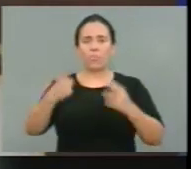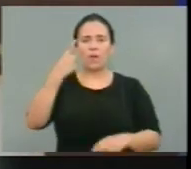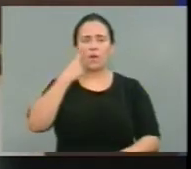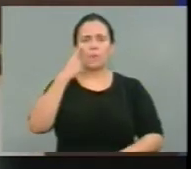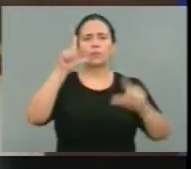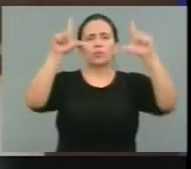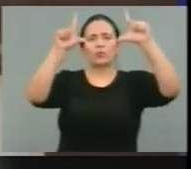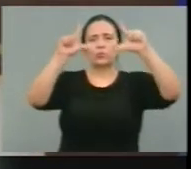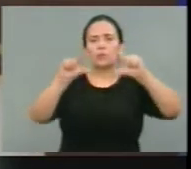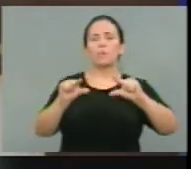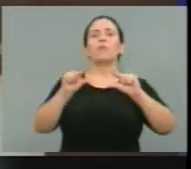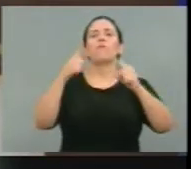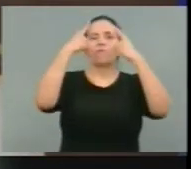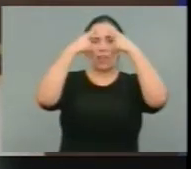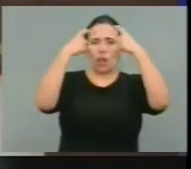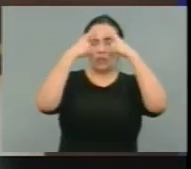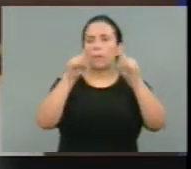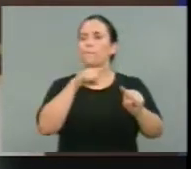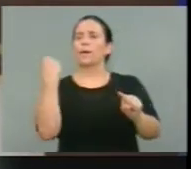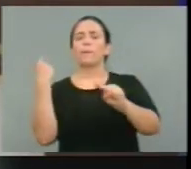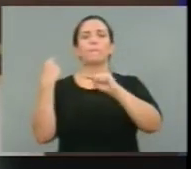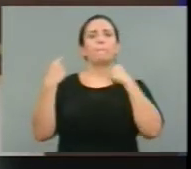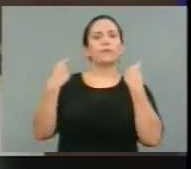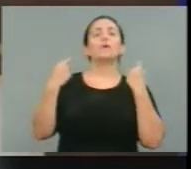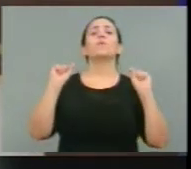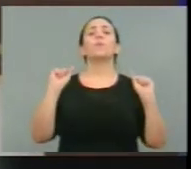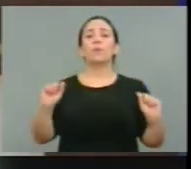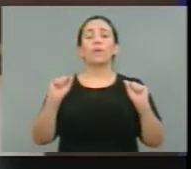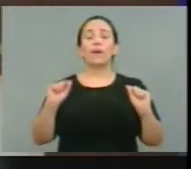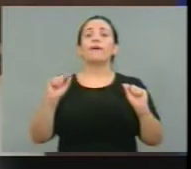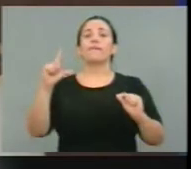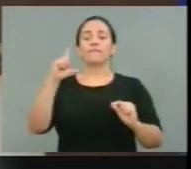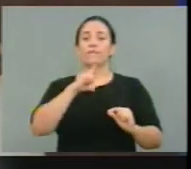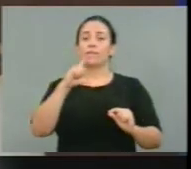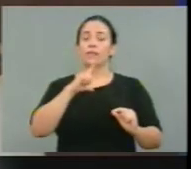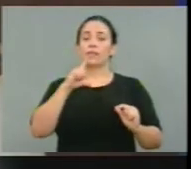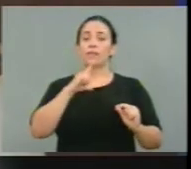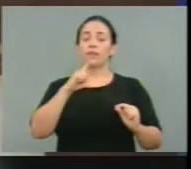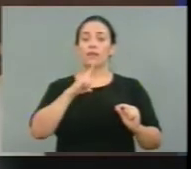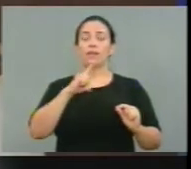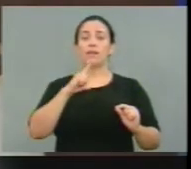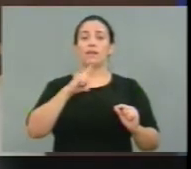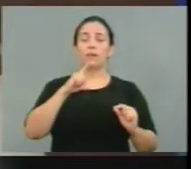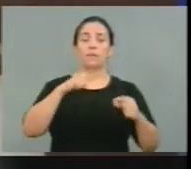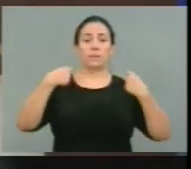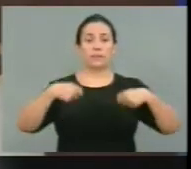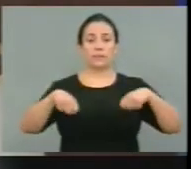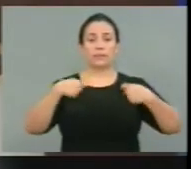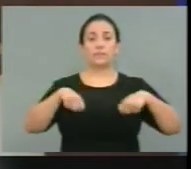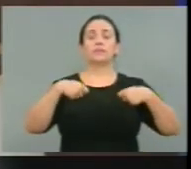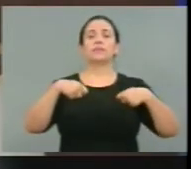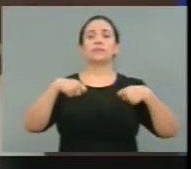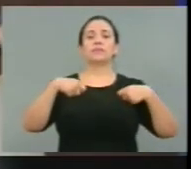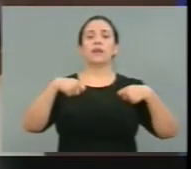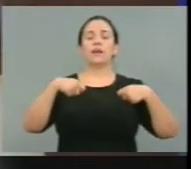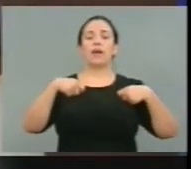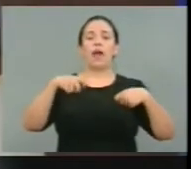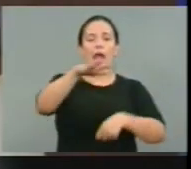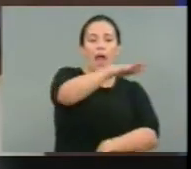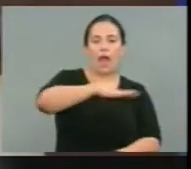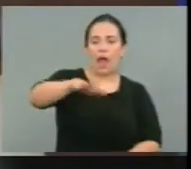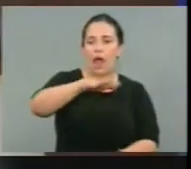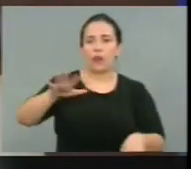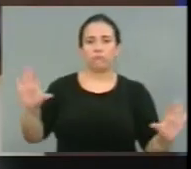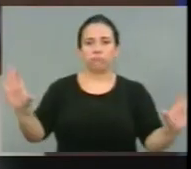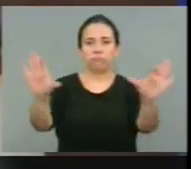redução de homicídios, ela só vai ser conquistada com a coesão, a coesão de vários esforços. Não